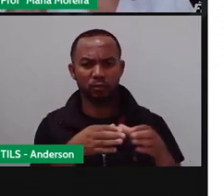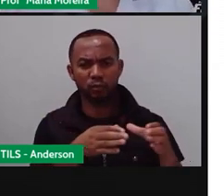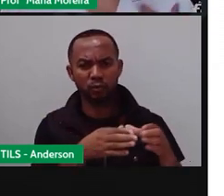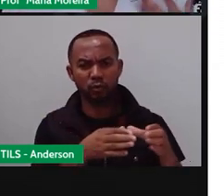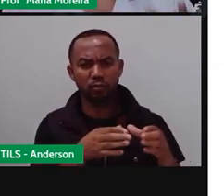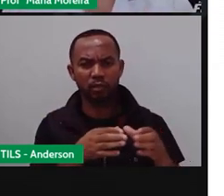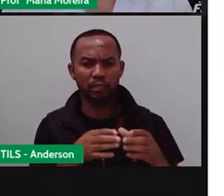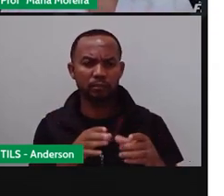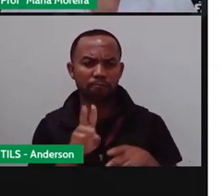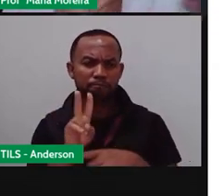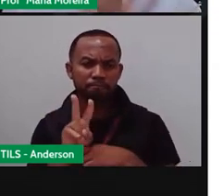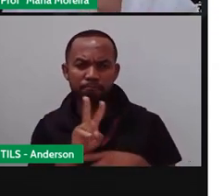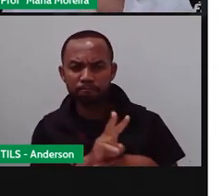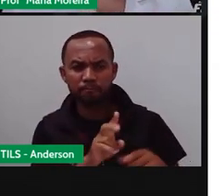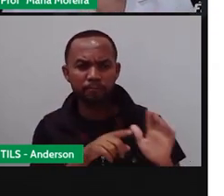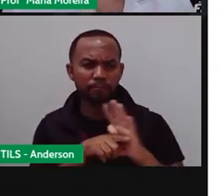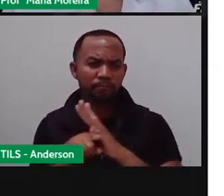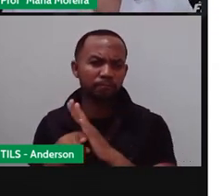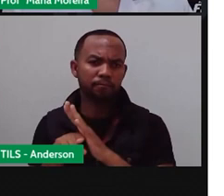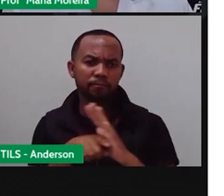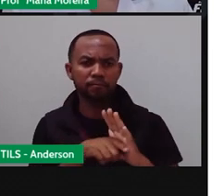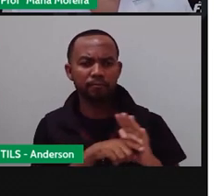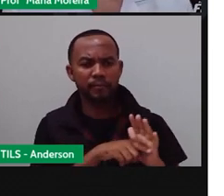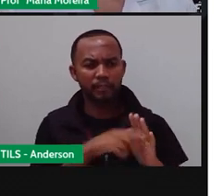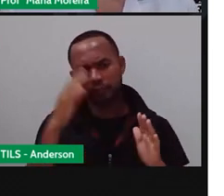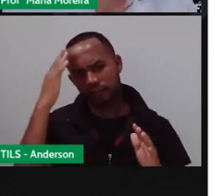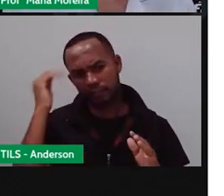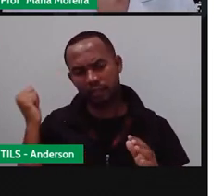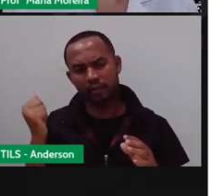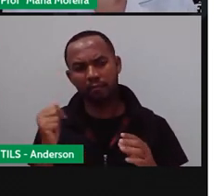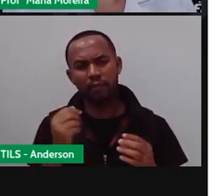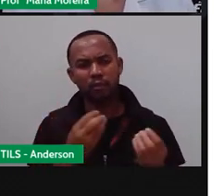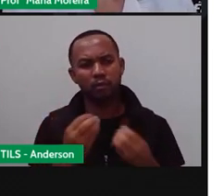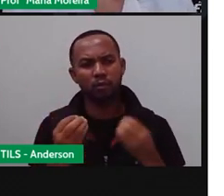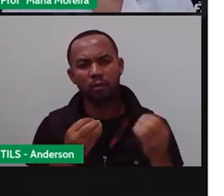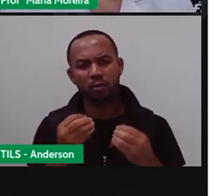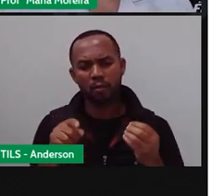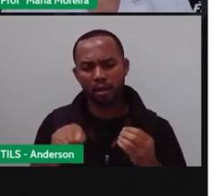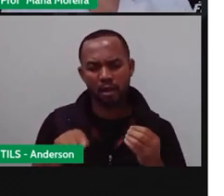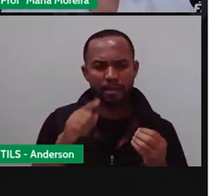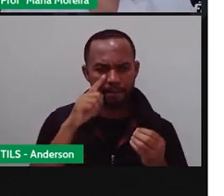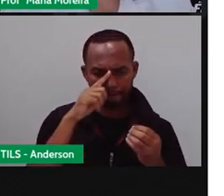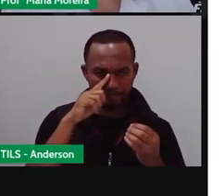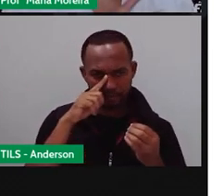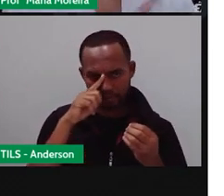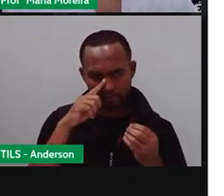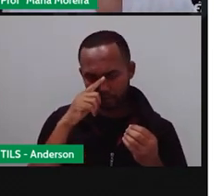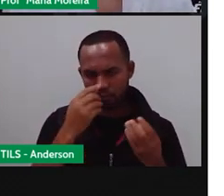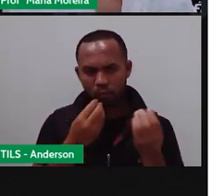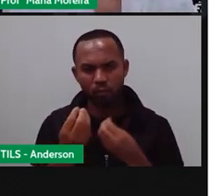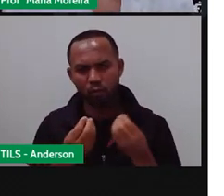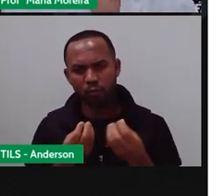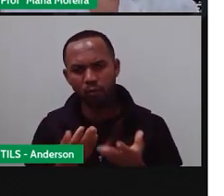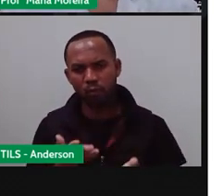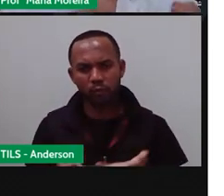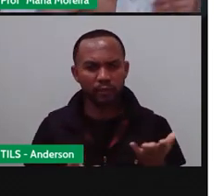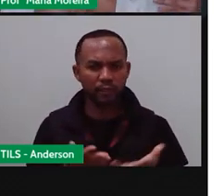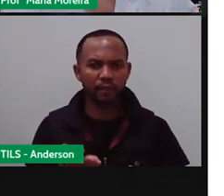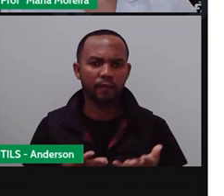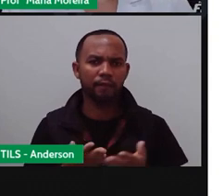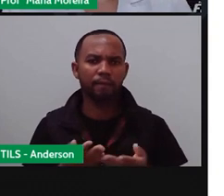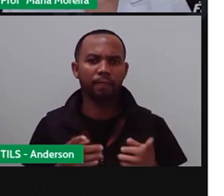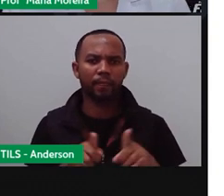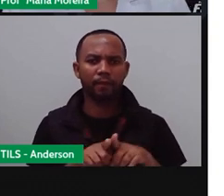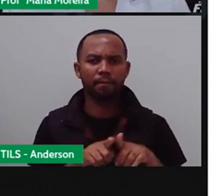eles conseguem, né, dizer, olha, essa aqui está em risco de extinção, mas a gente está tratando aqui, está com ela em